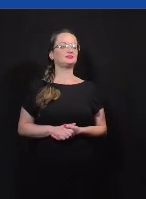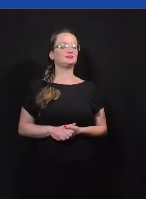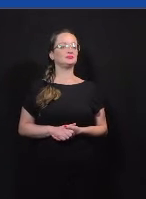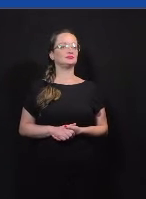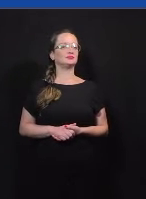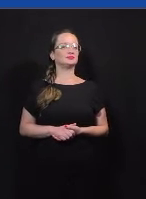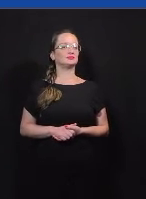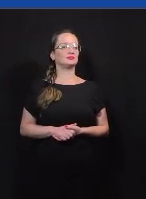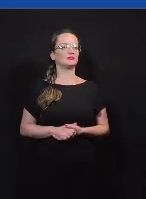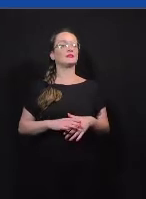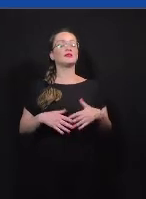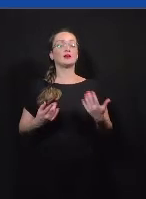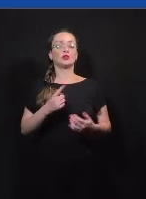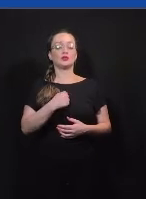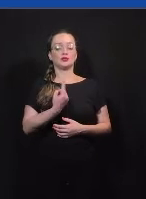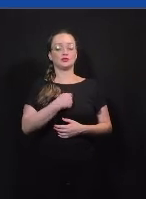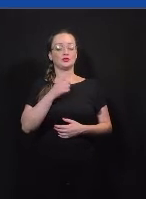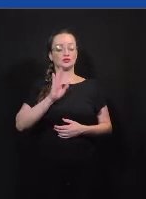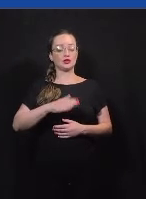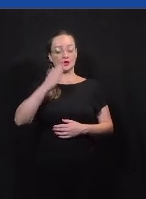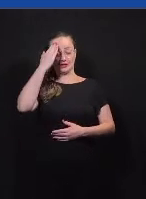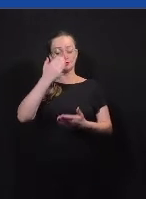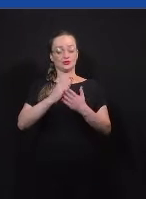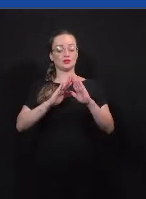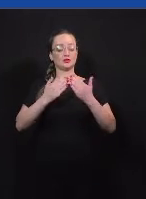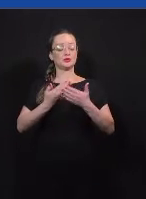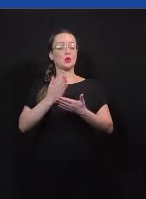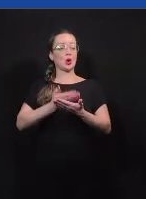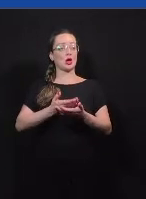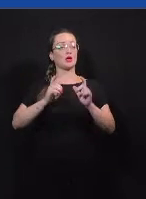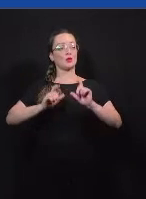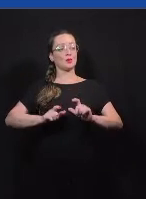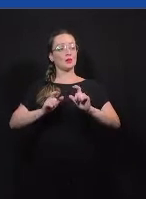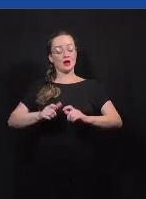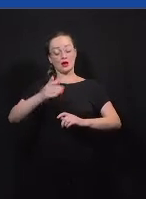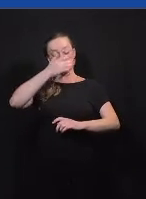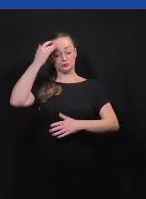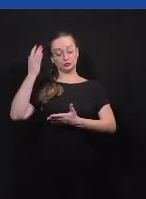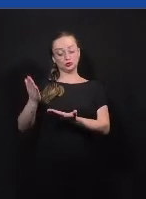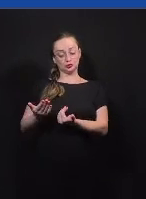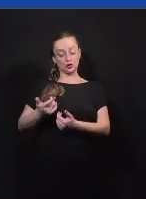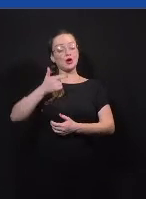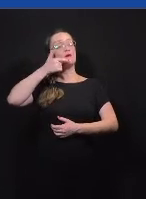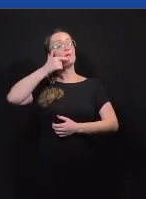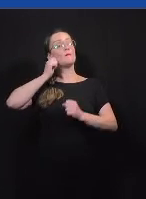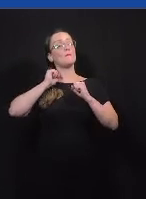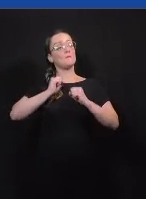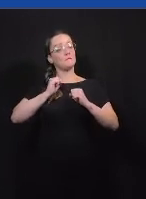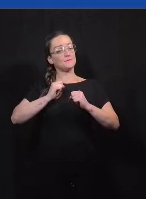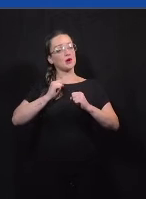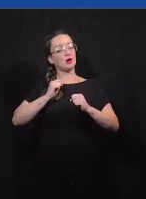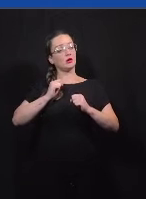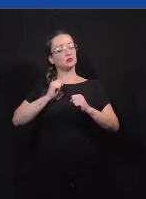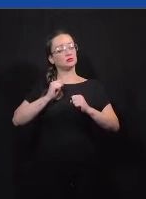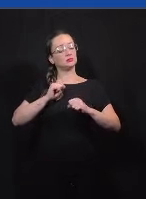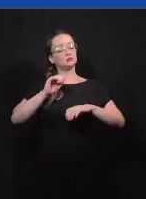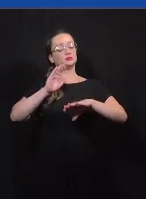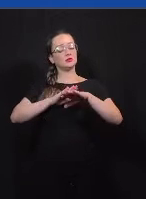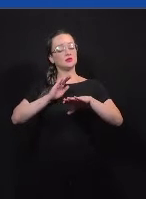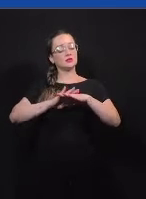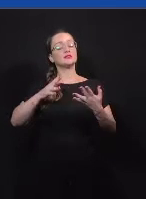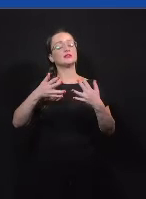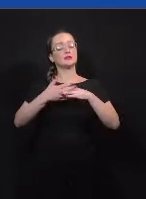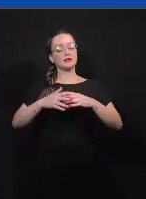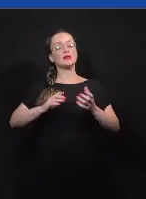Então, a gente, né, acredita que a escola é um ambiente onde os jovens podem começar a exercitar a cidadania ativa. A gente já